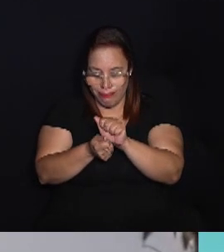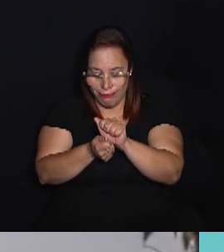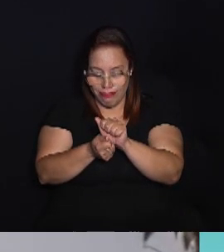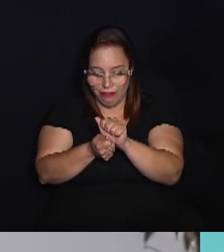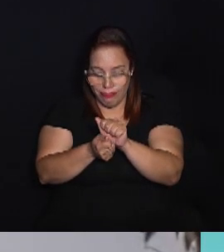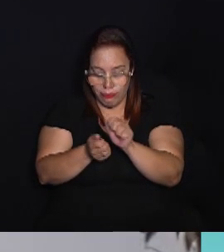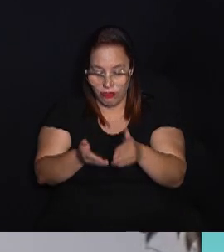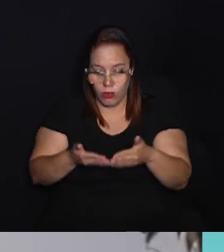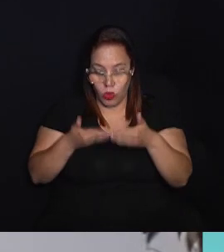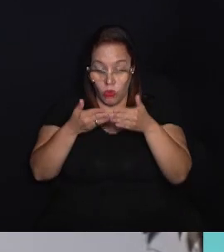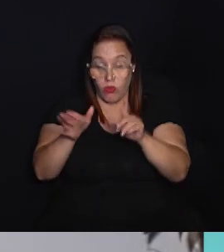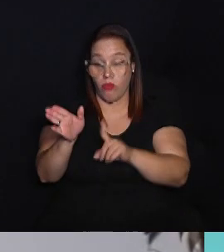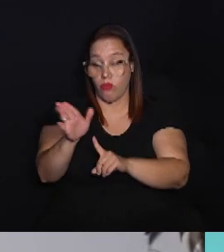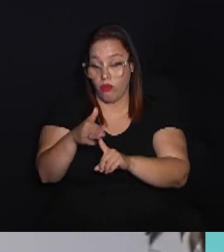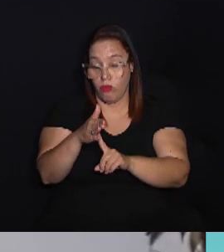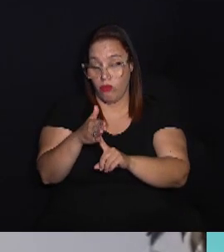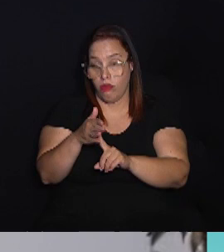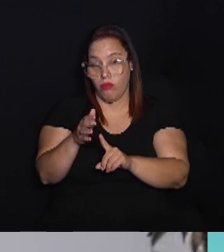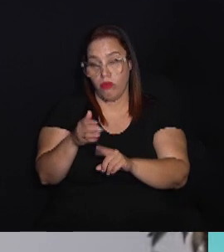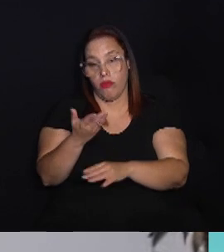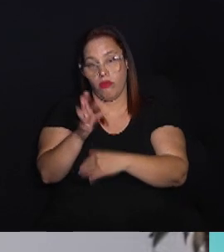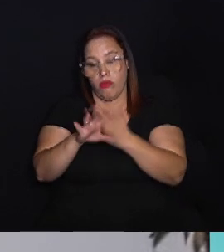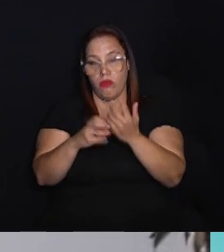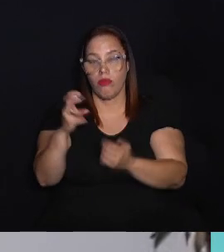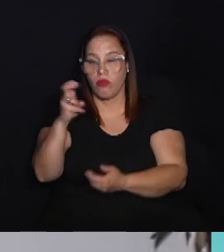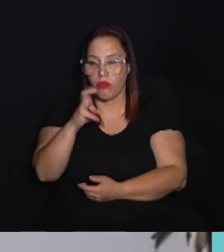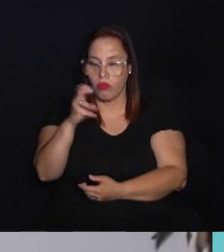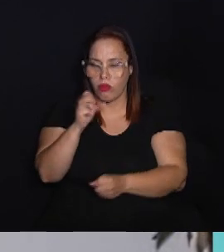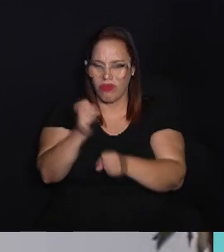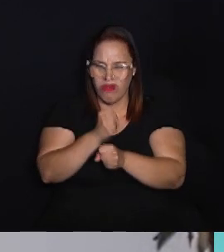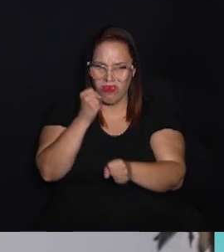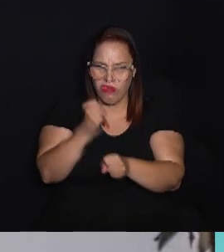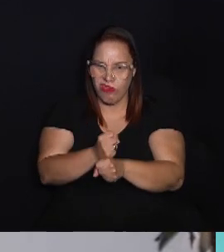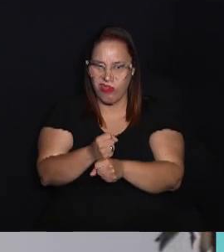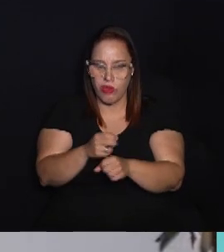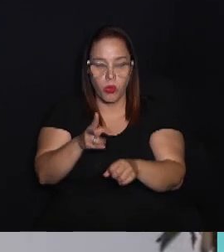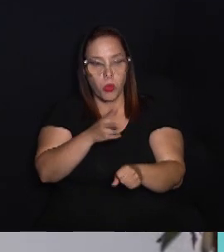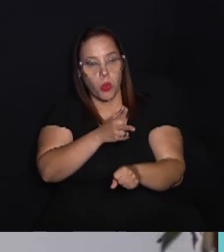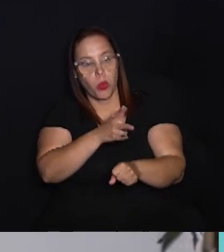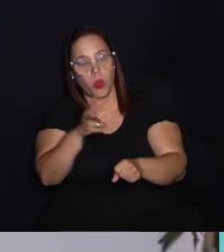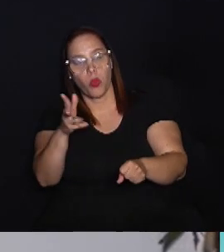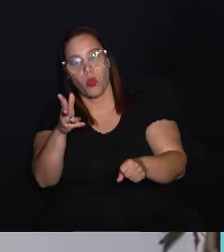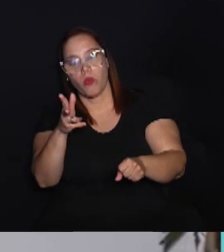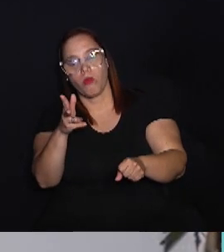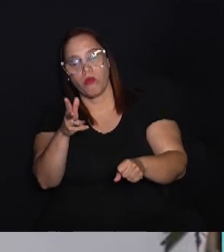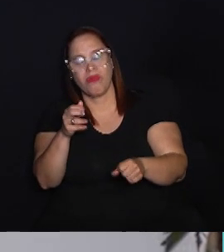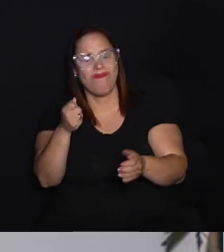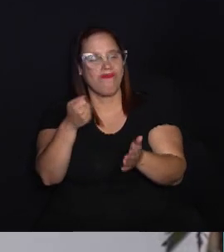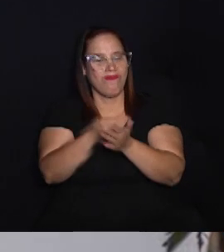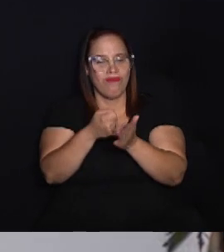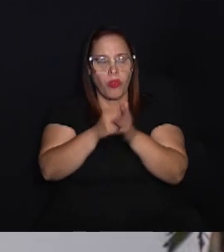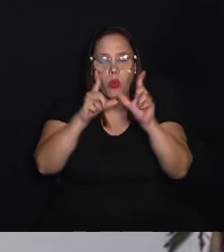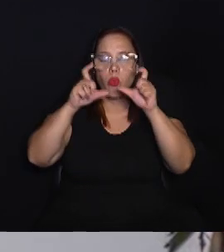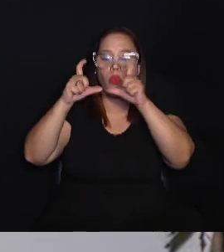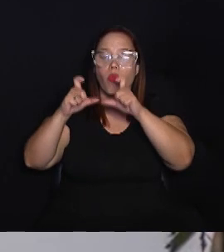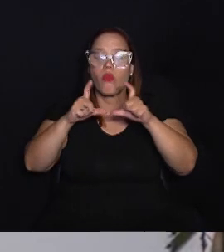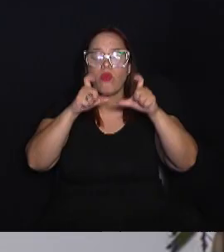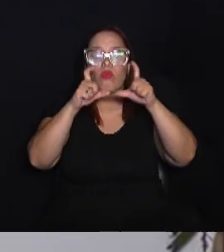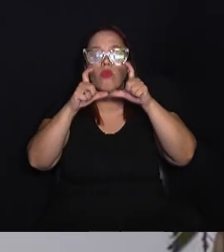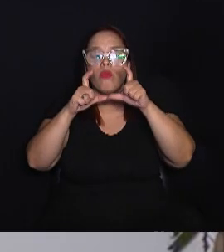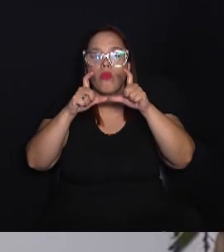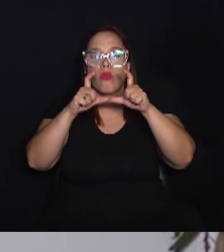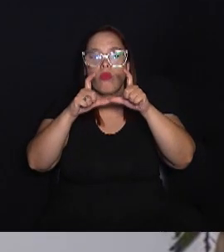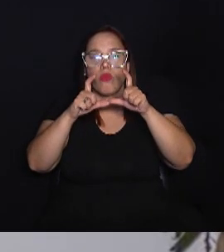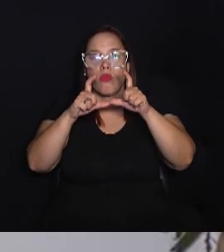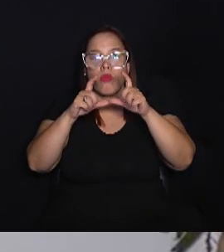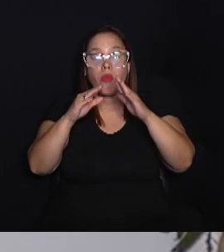Internacional para a Conservação da Natureza. Por 55 anos, ela era avistada, mas sem registros